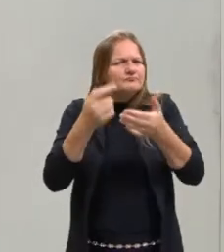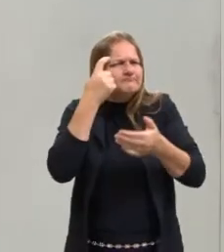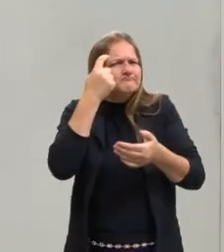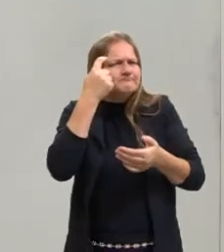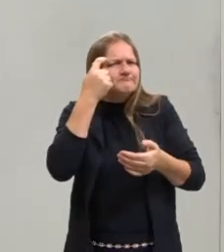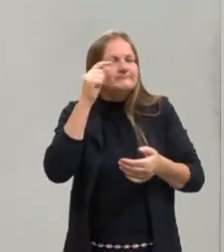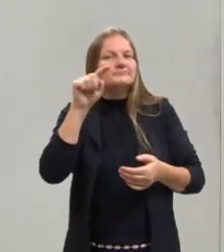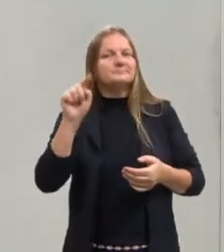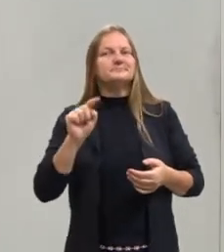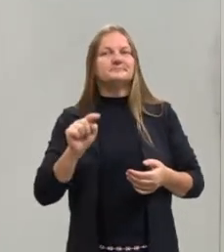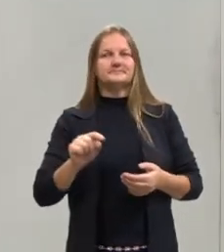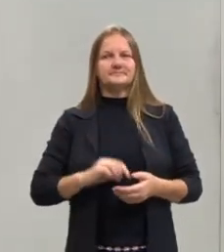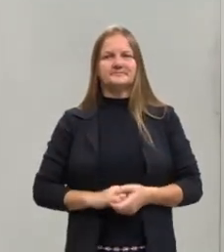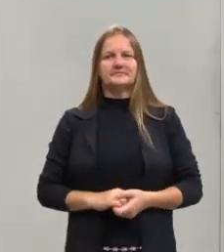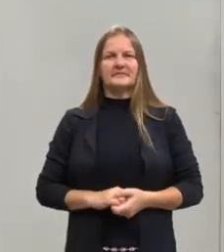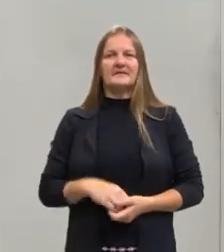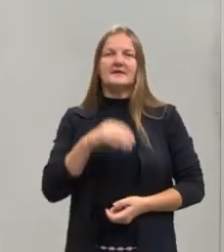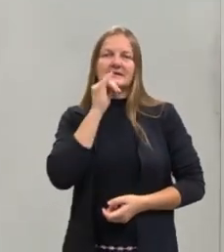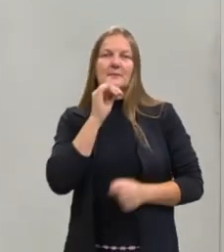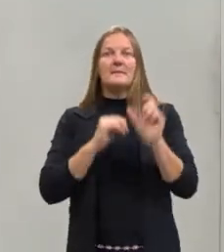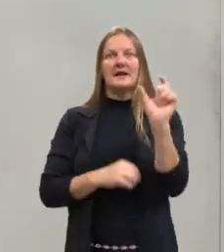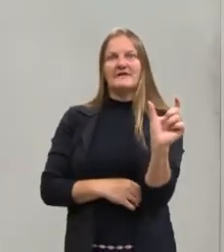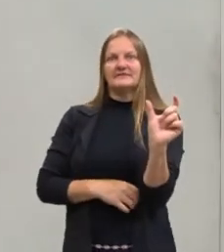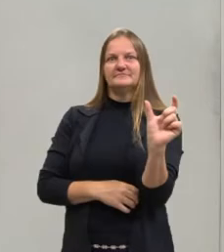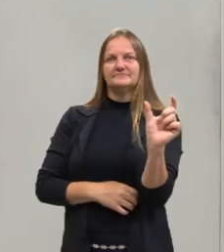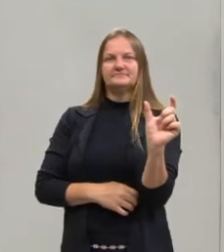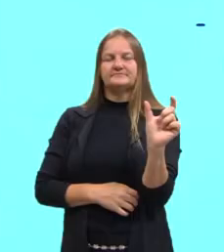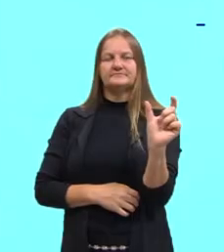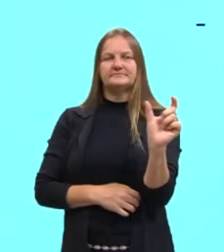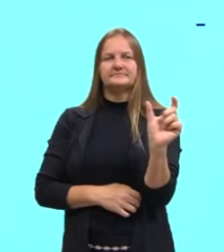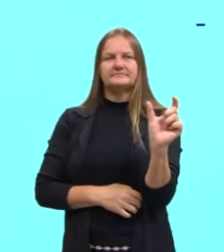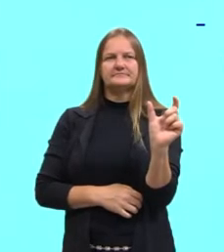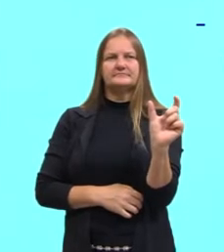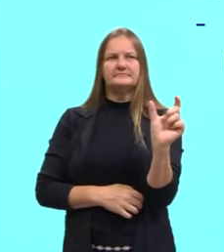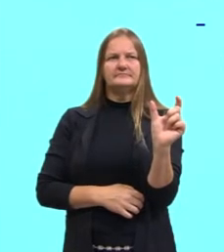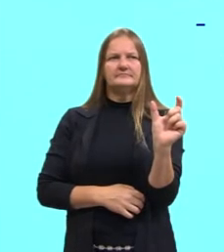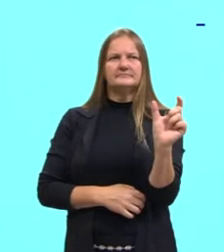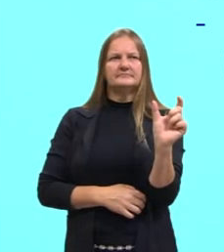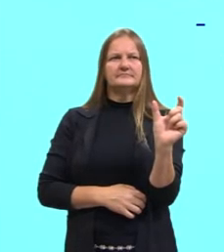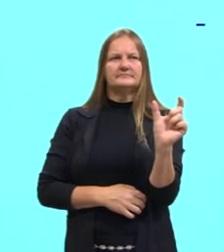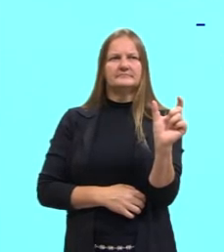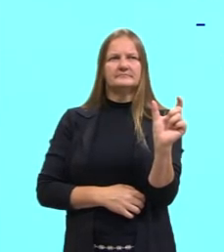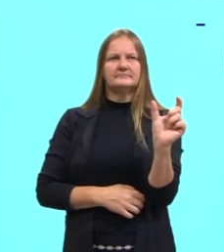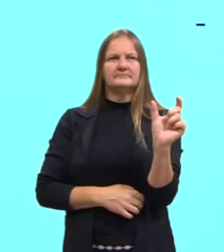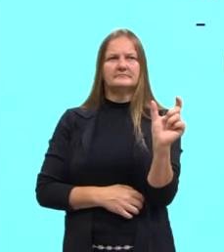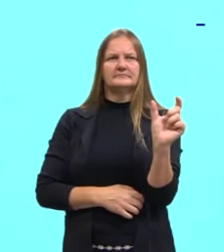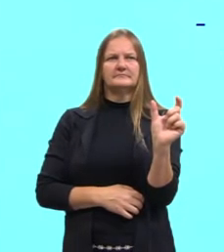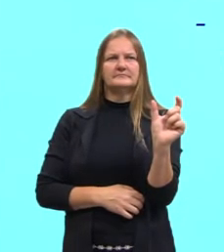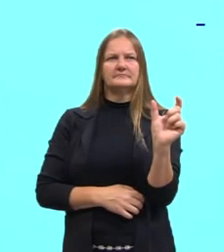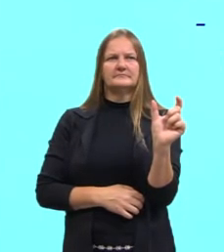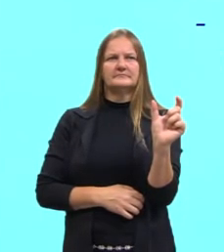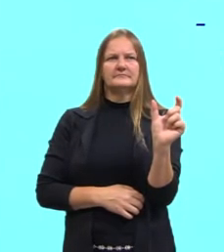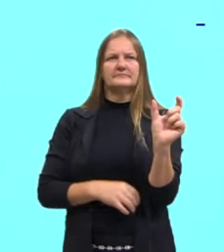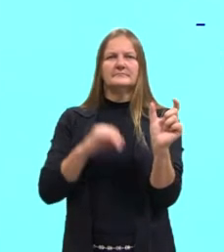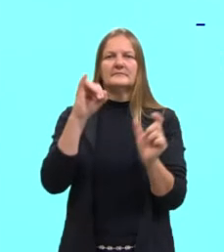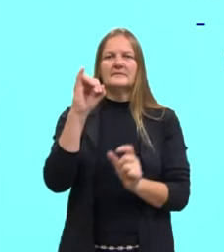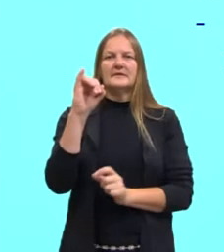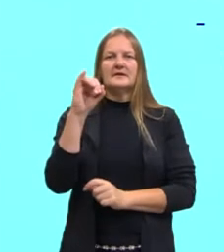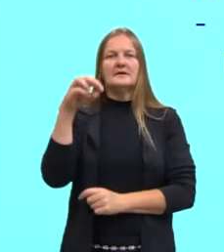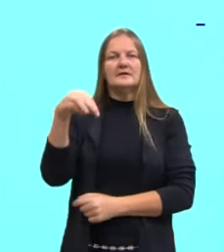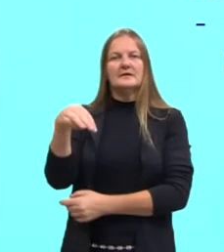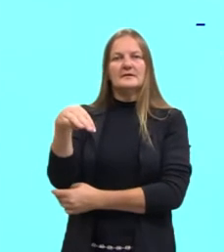Certo? Vamos ver, então, as palavras. Vamos exemplificar. Important. I